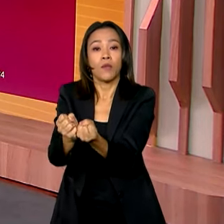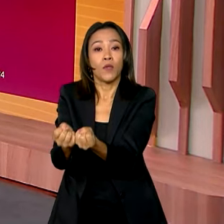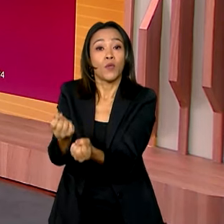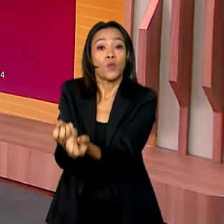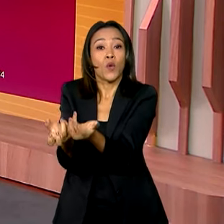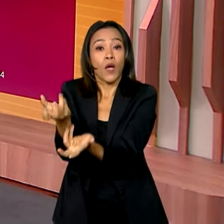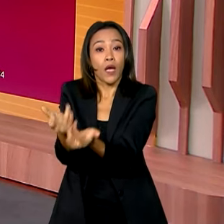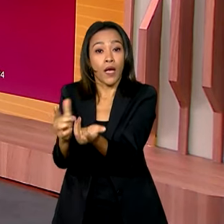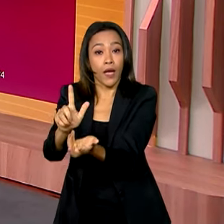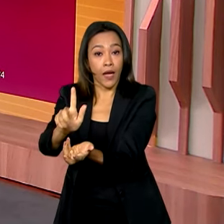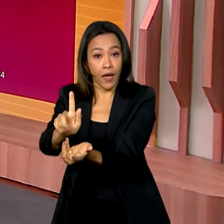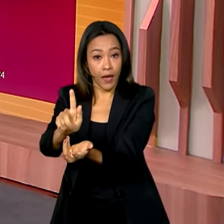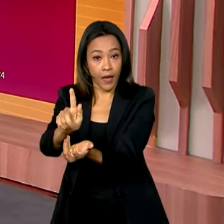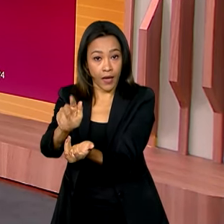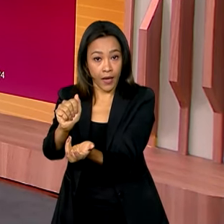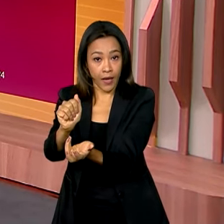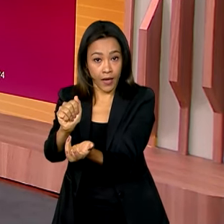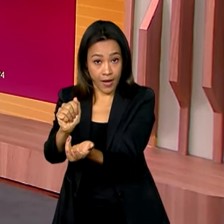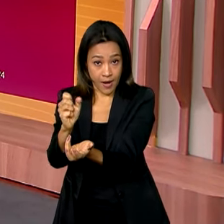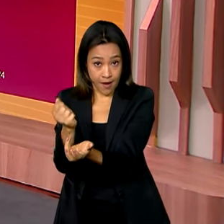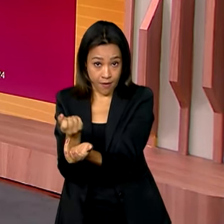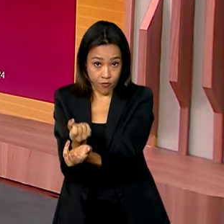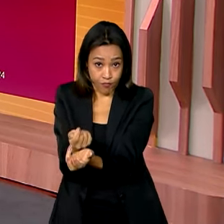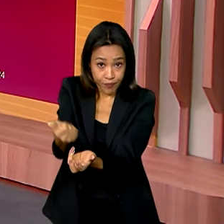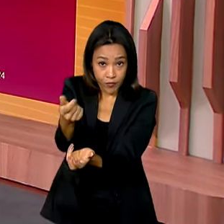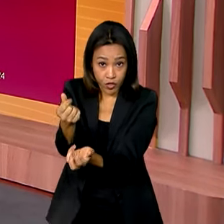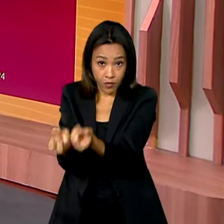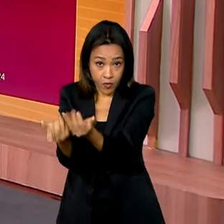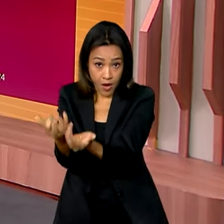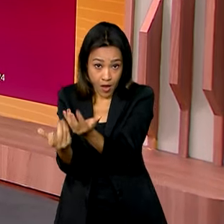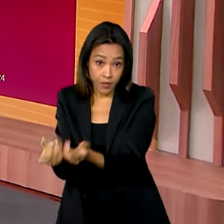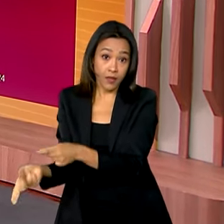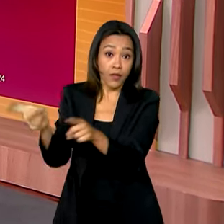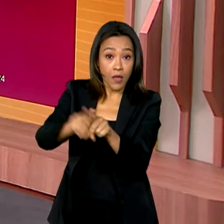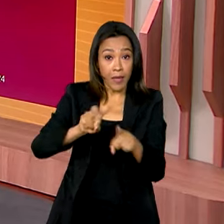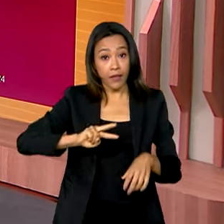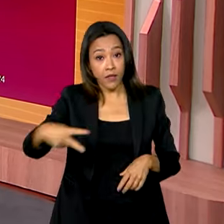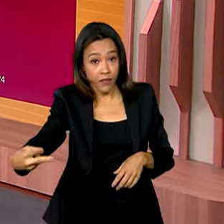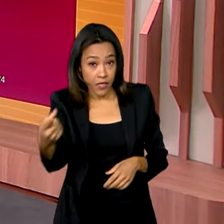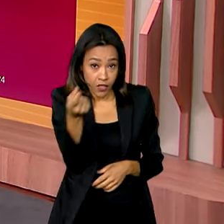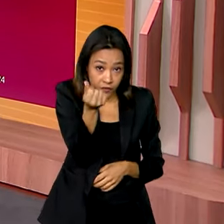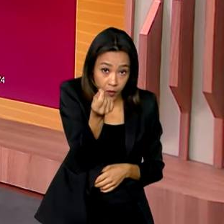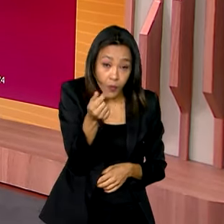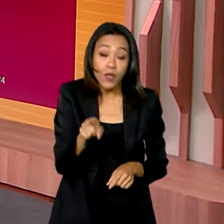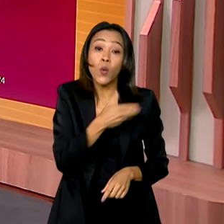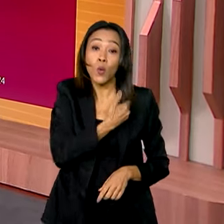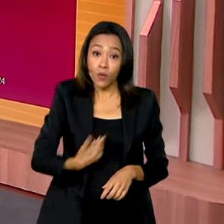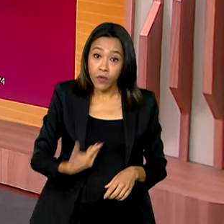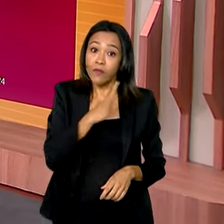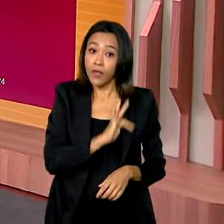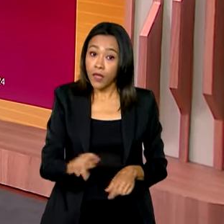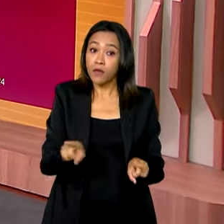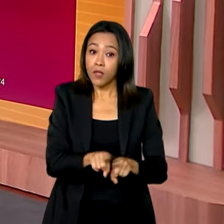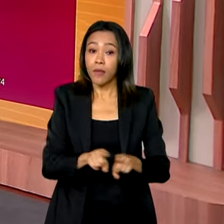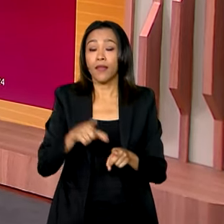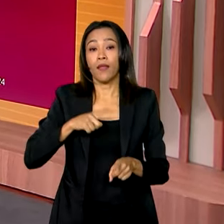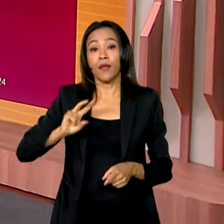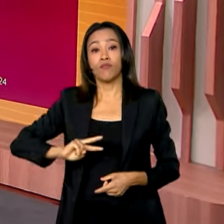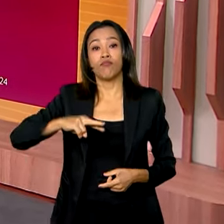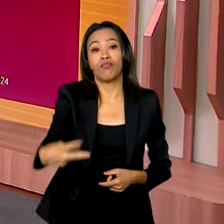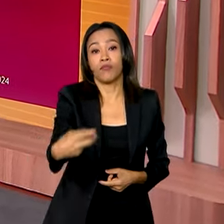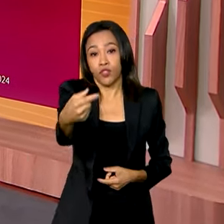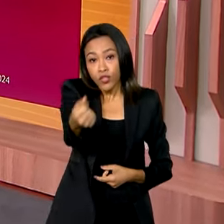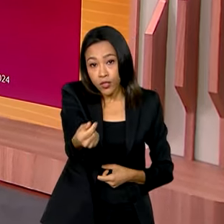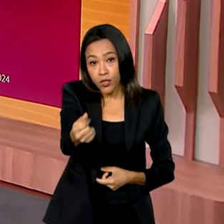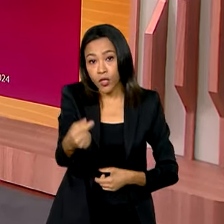dos investimentos diretos e das transferências aos cidadãos, o governo federal também repassa recursos para o município.